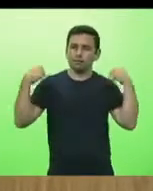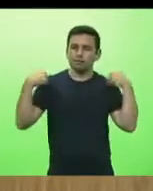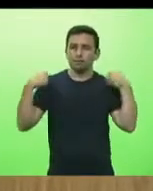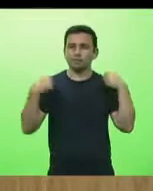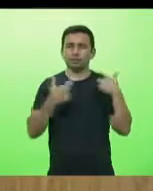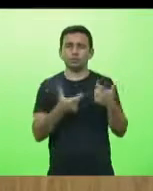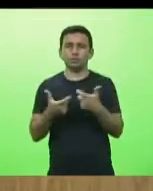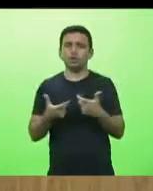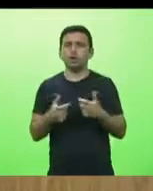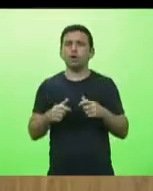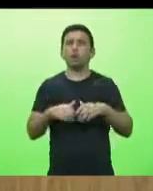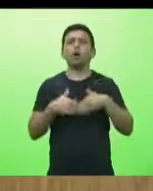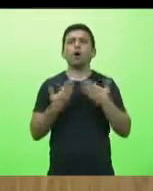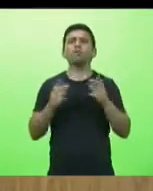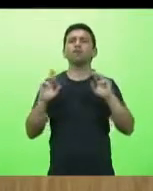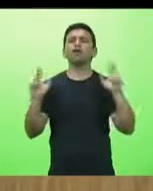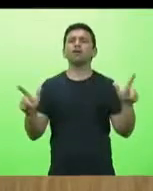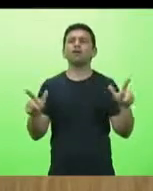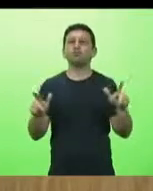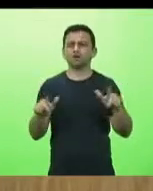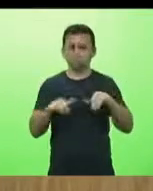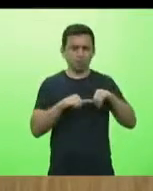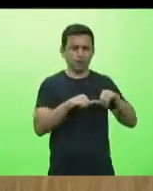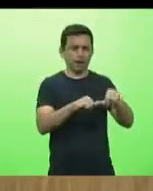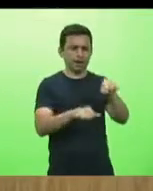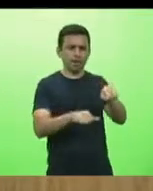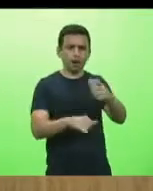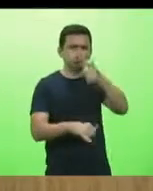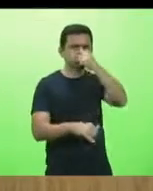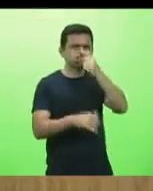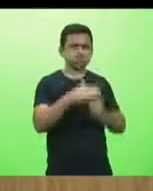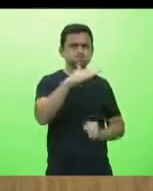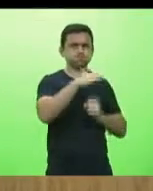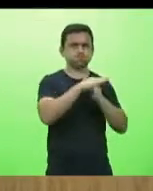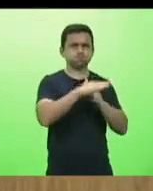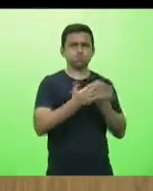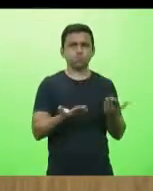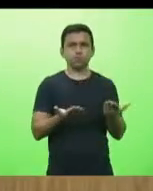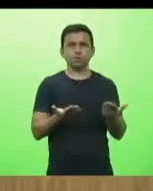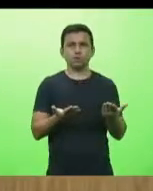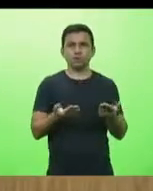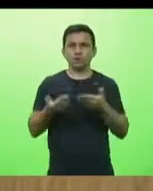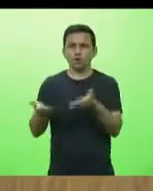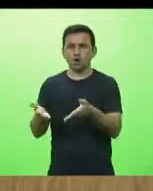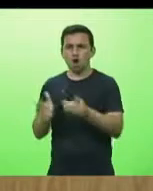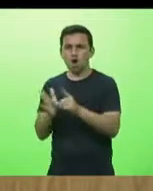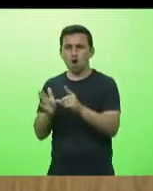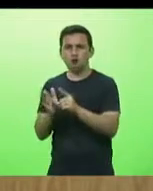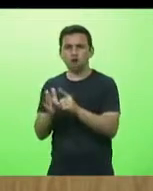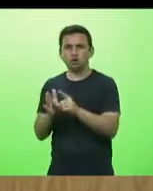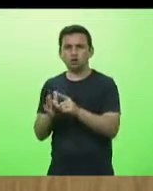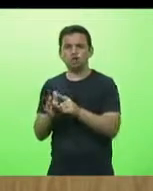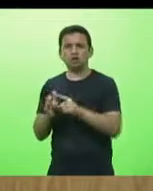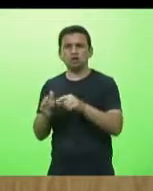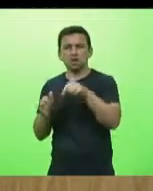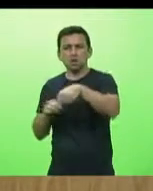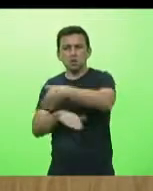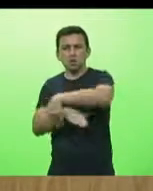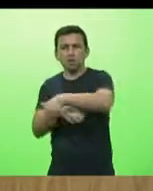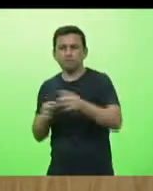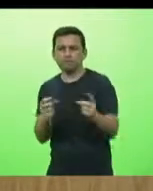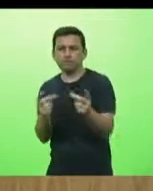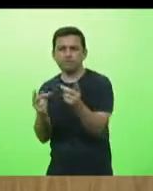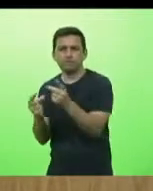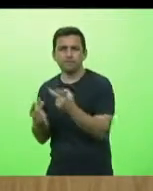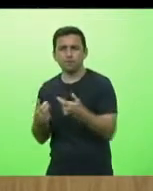qual é a diferença de um supermercado totalmente lotado com uma loja de rua e estabelecimento comercial que vende imóveis elétricos no México, entra